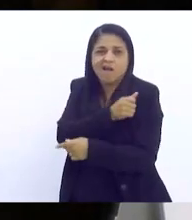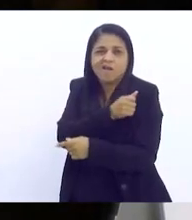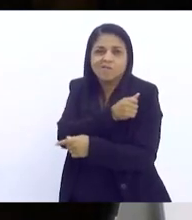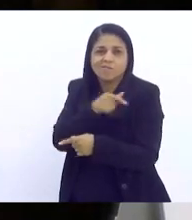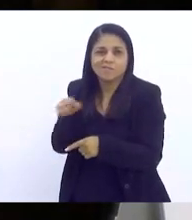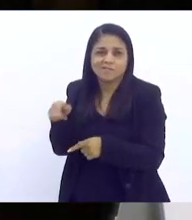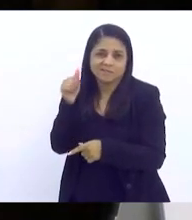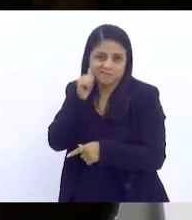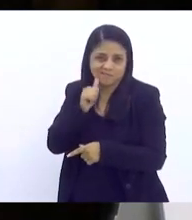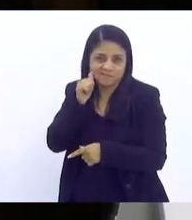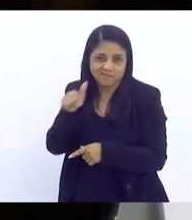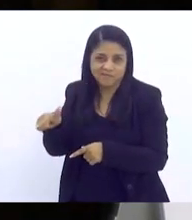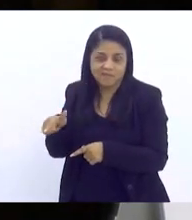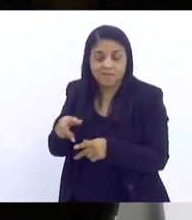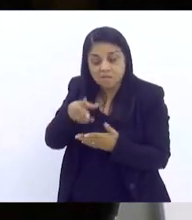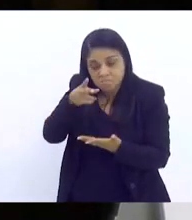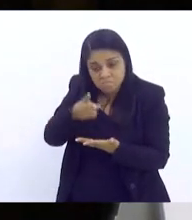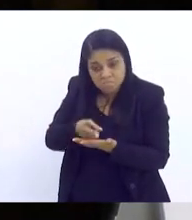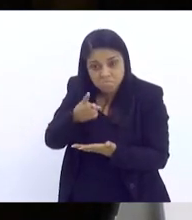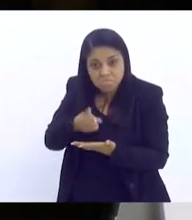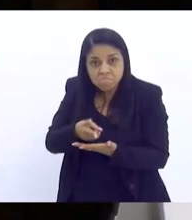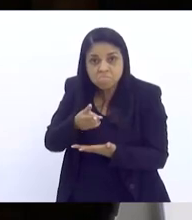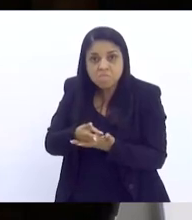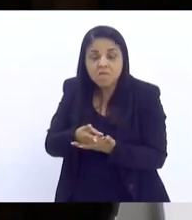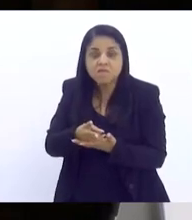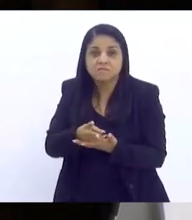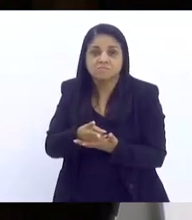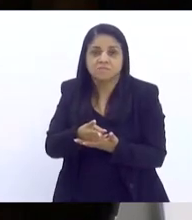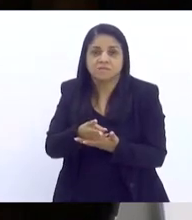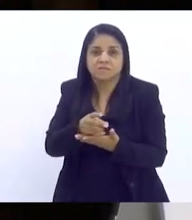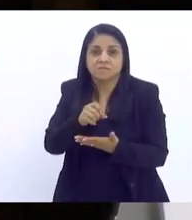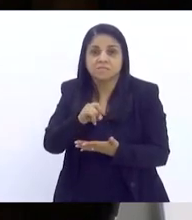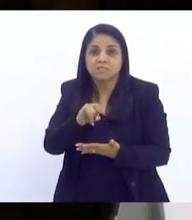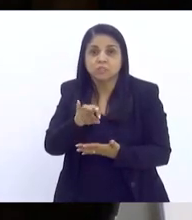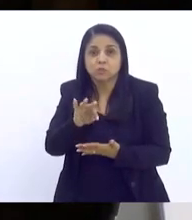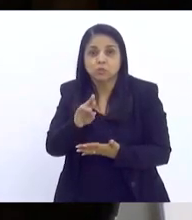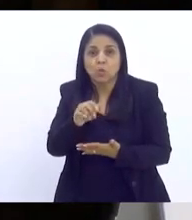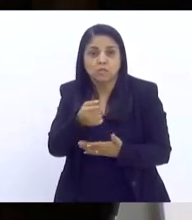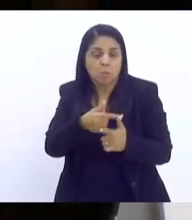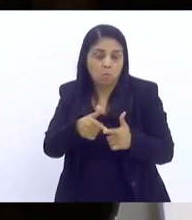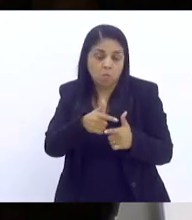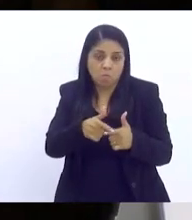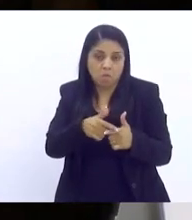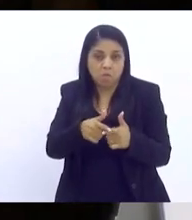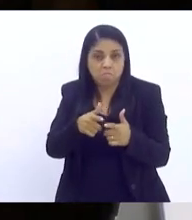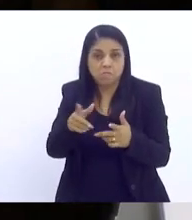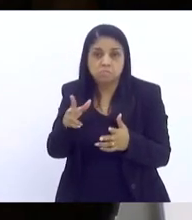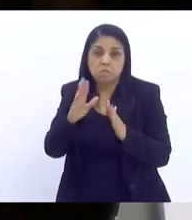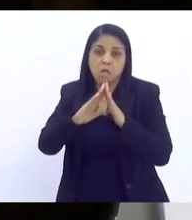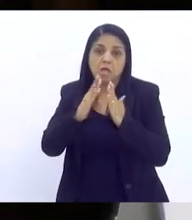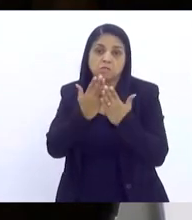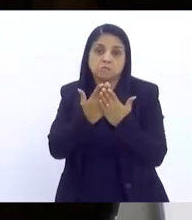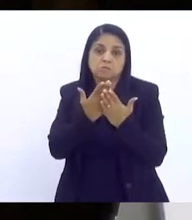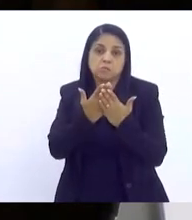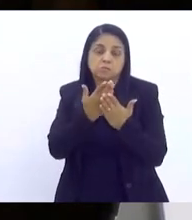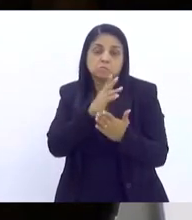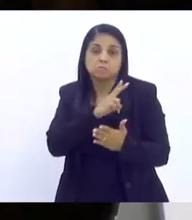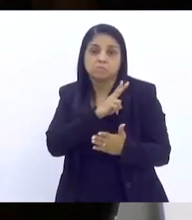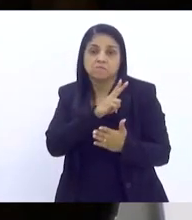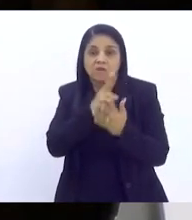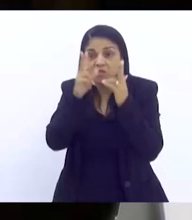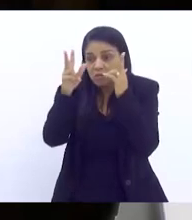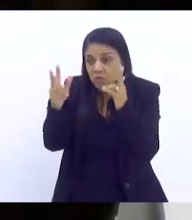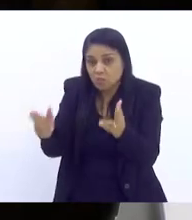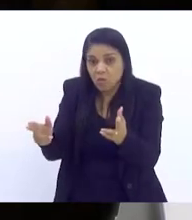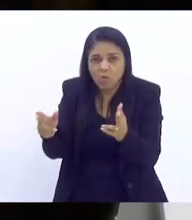passei essa mesma situação numa escola privada. Então, assim, não é uma questão que afete somente